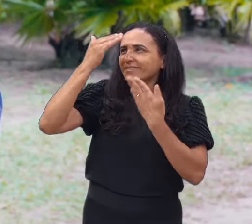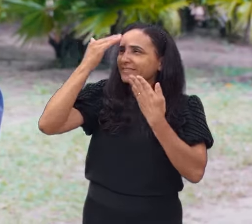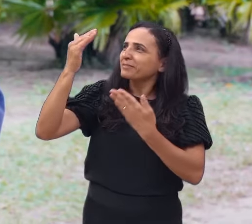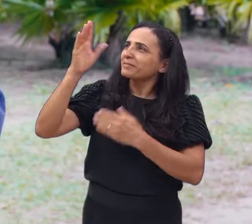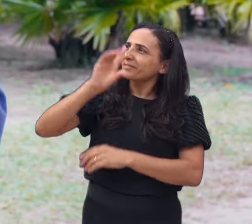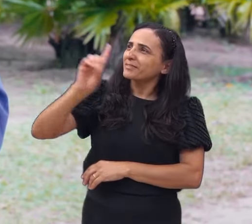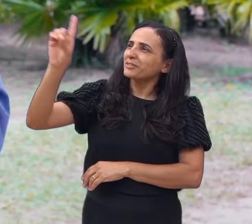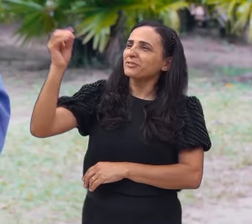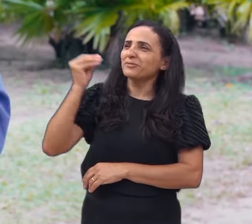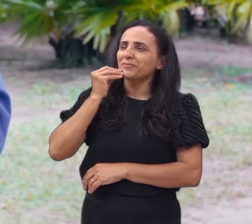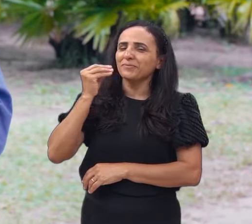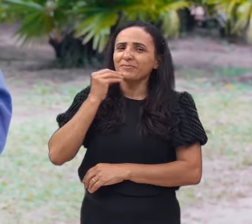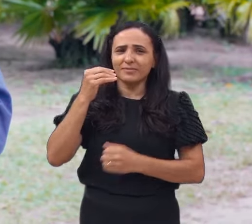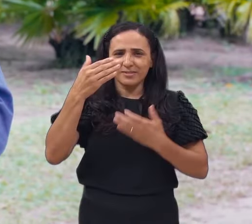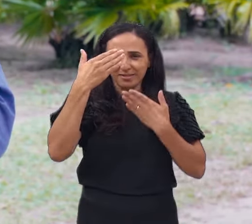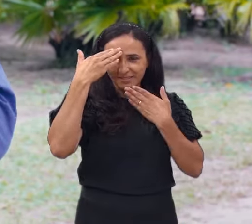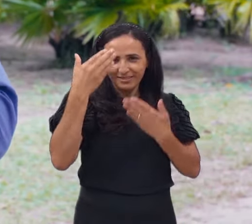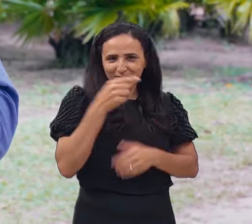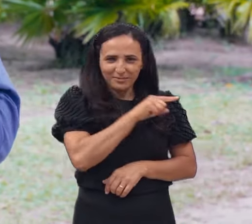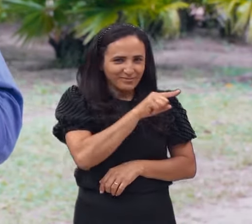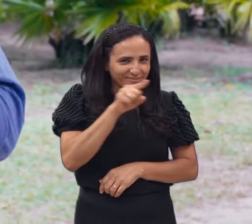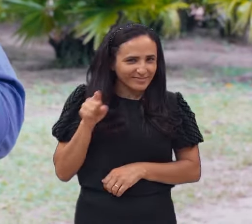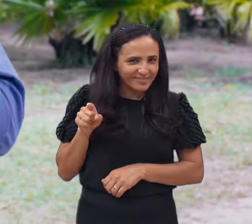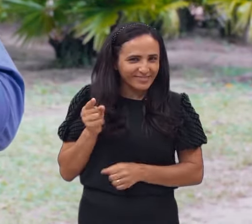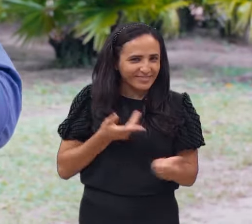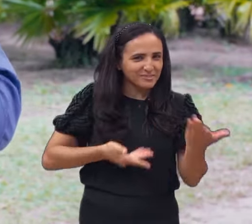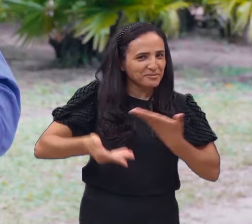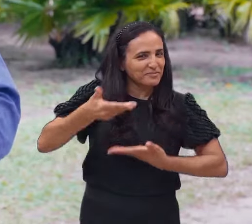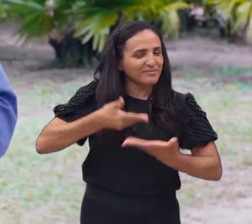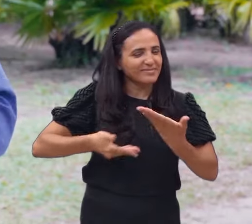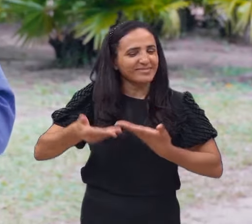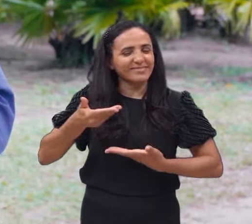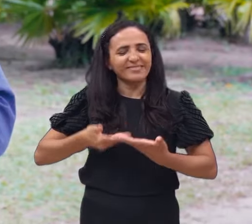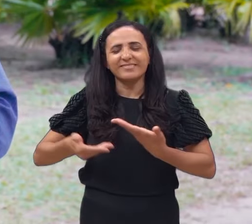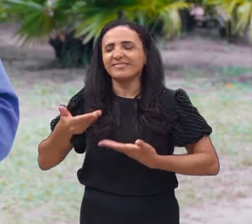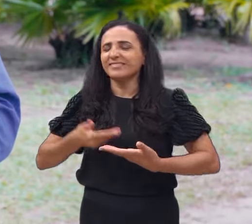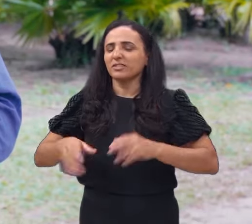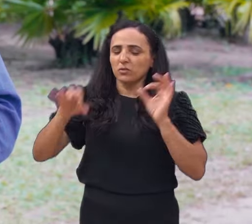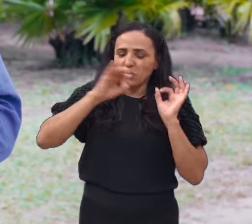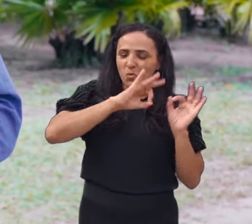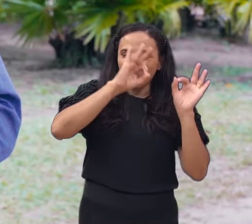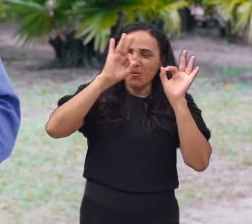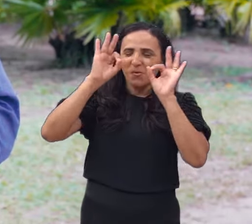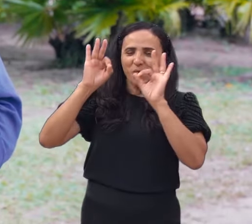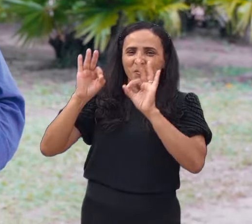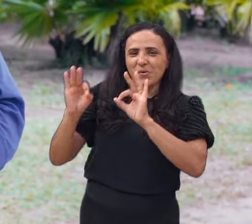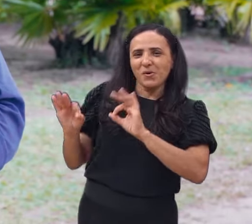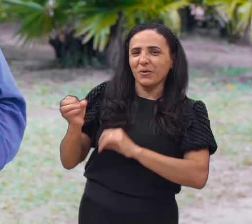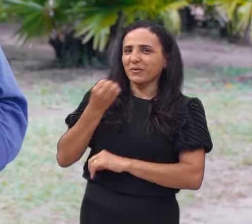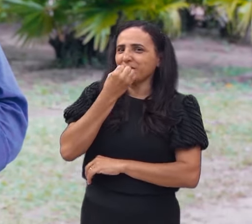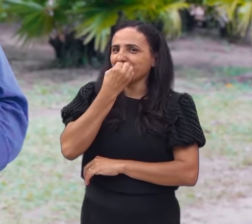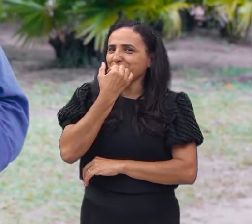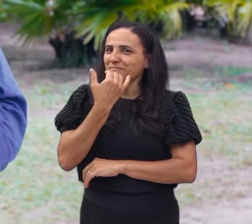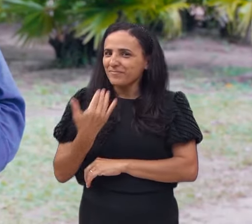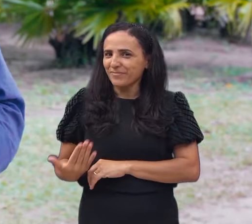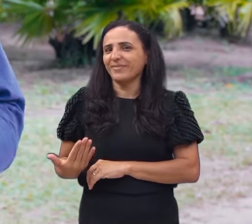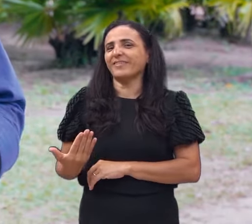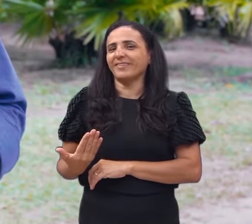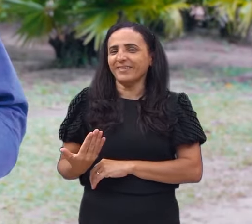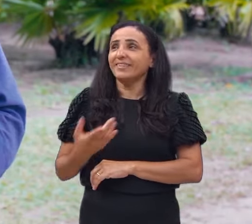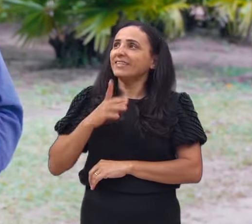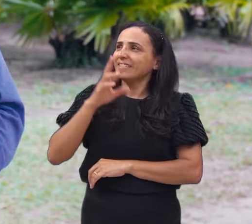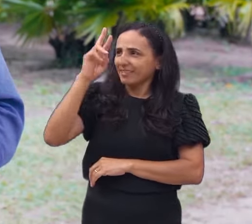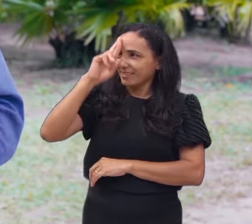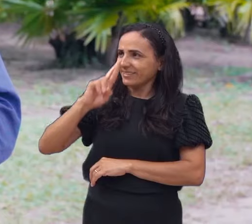a Deus por esta oportunidade, louvar a Deus por você, isso mesmo, você que está aí do outro lado, nos assistindo, nos dando essa honrosa